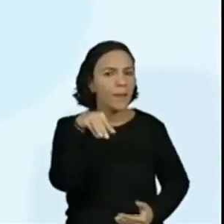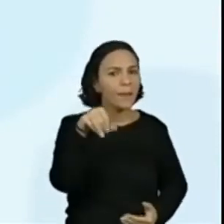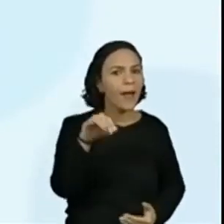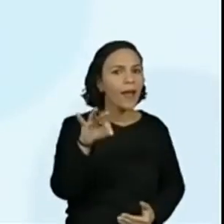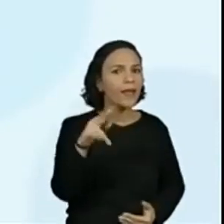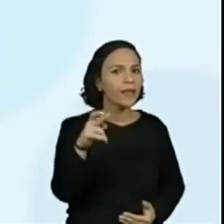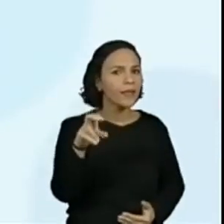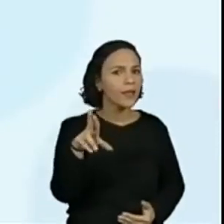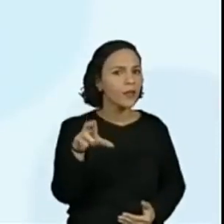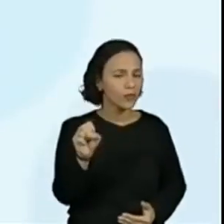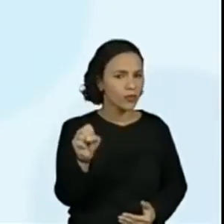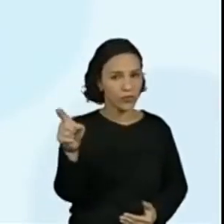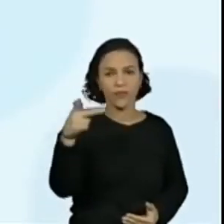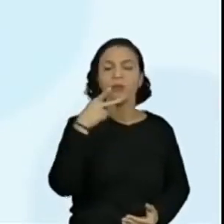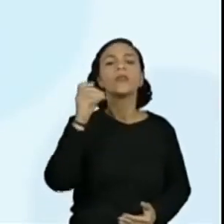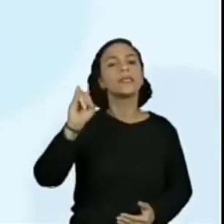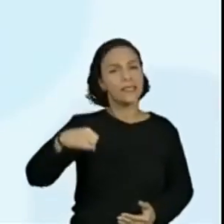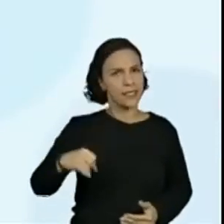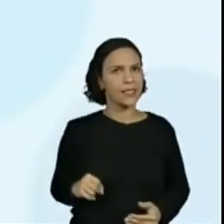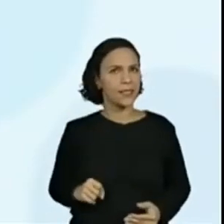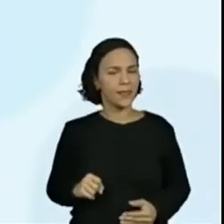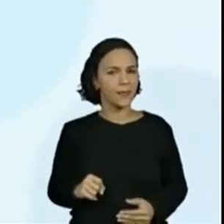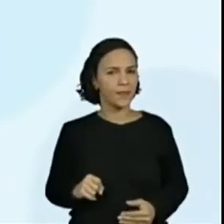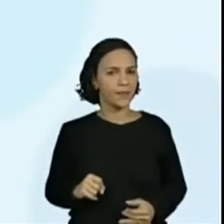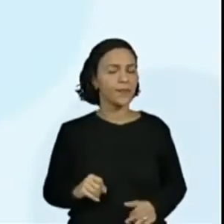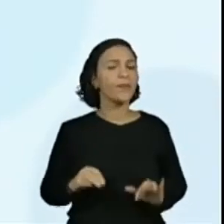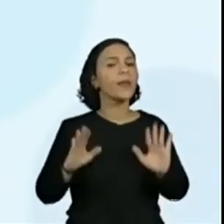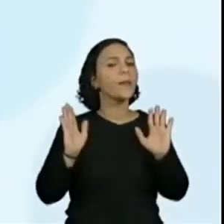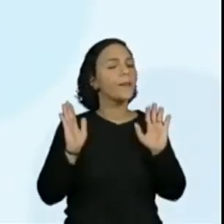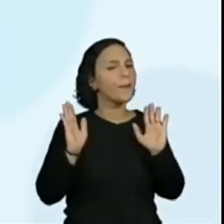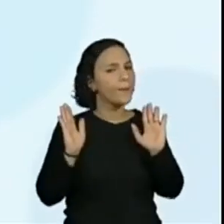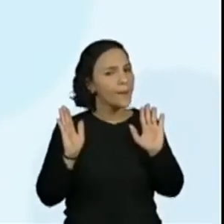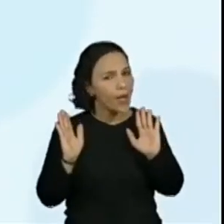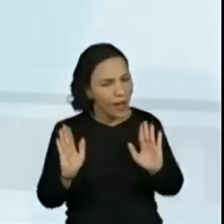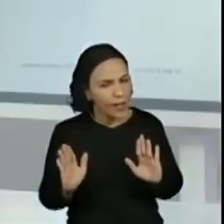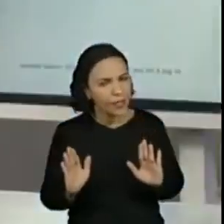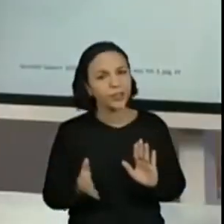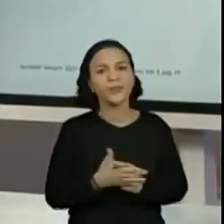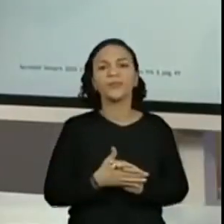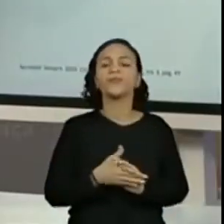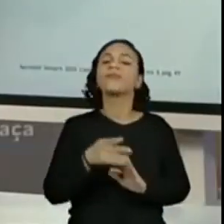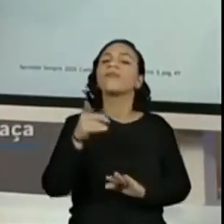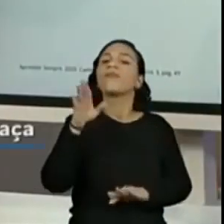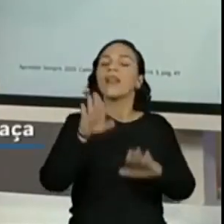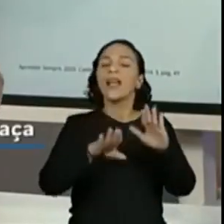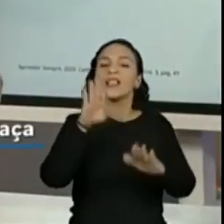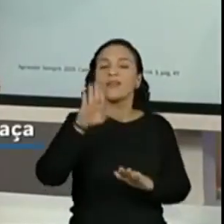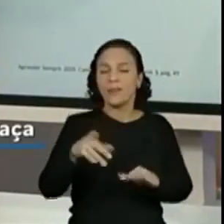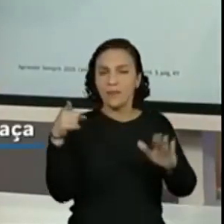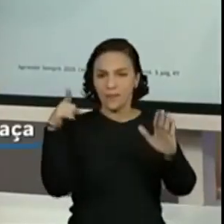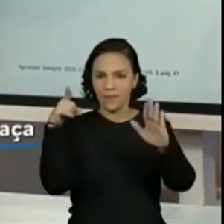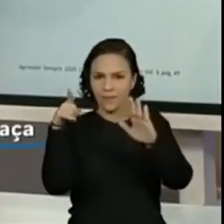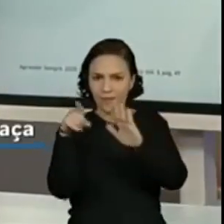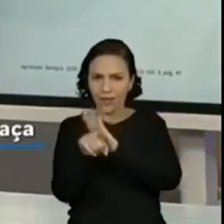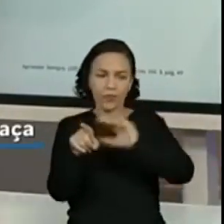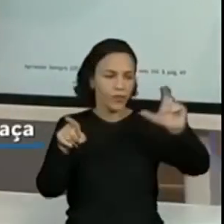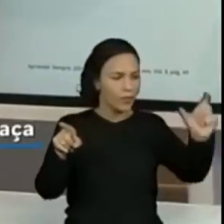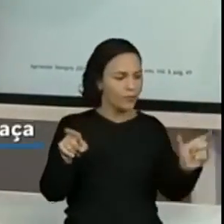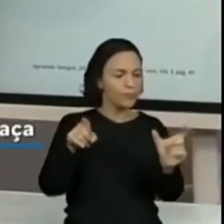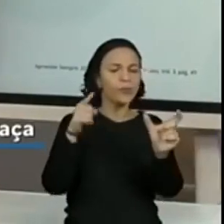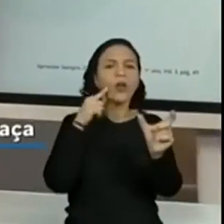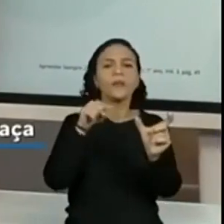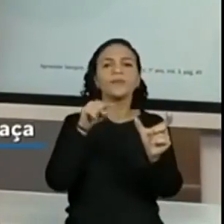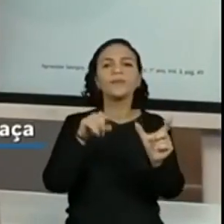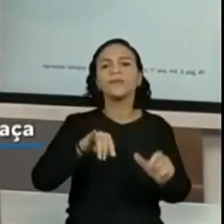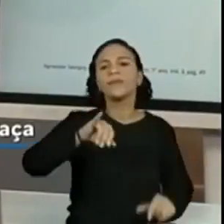ali sim. Sim. Mas quando numa pergunta, criançada, tem uma palavrinha a mais, que é essa tal aí